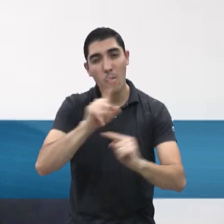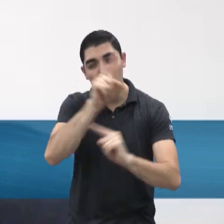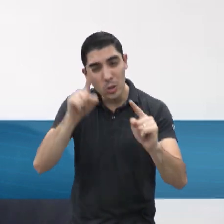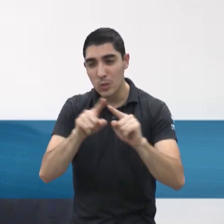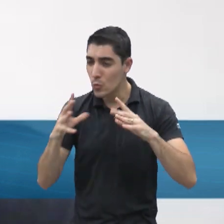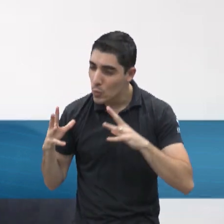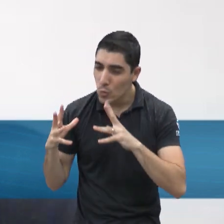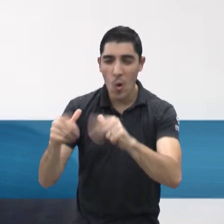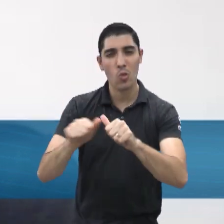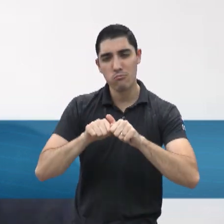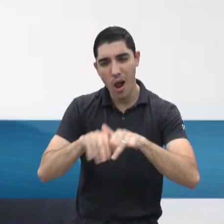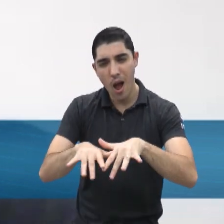né,